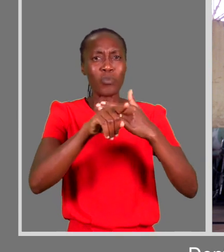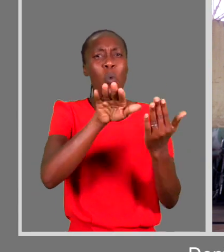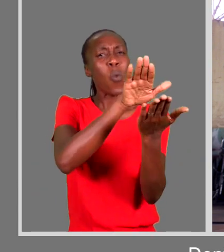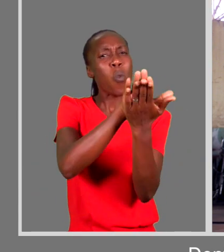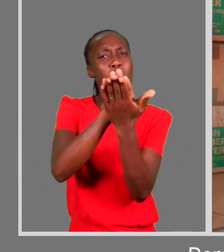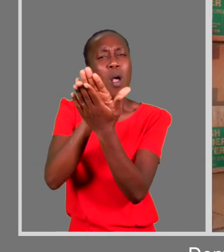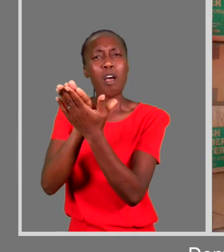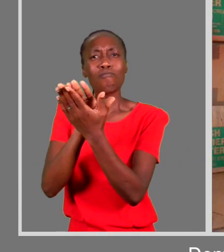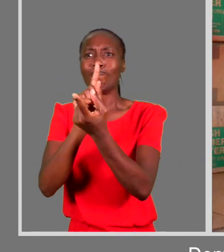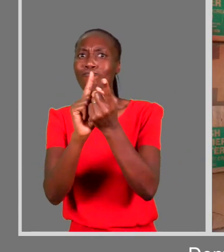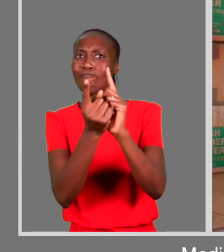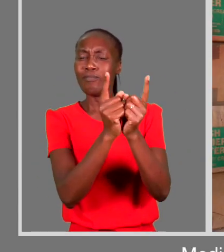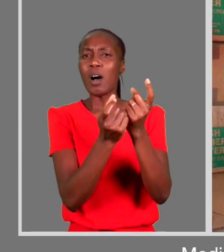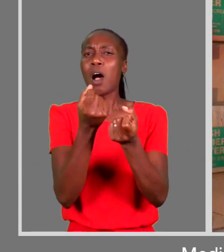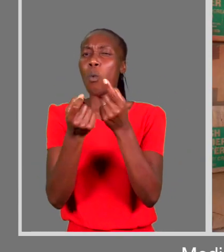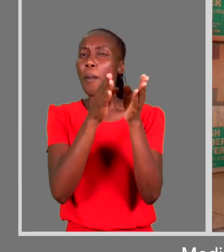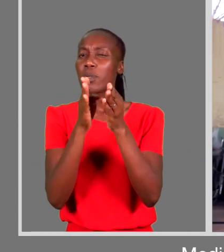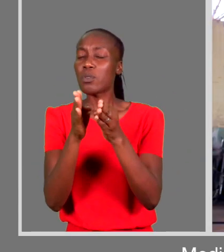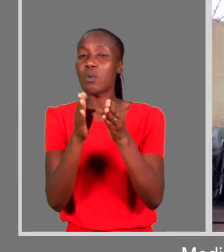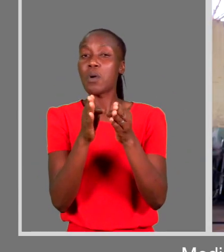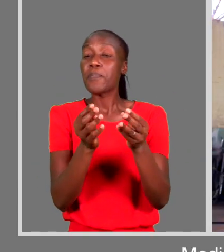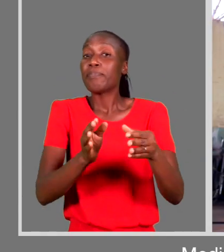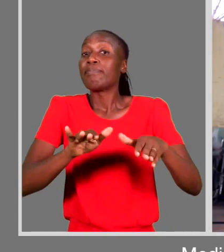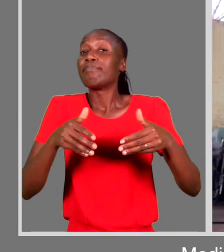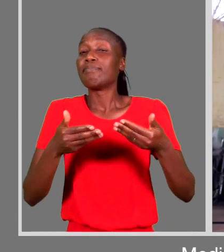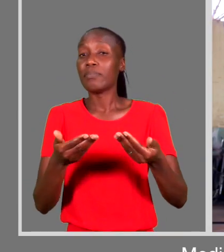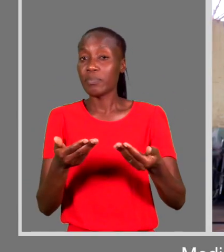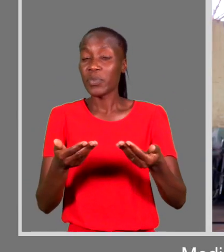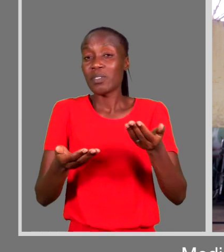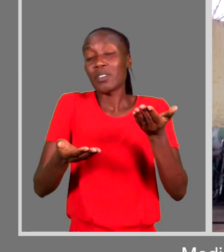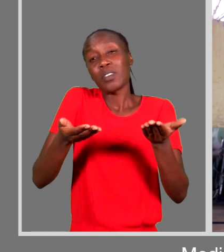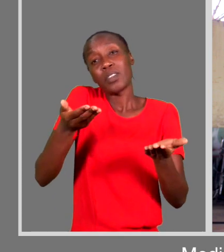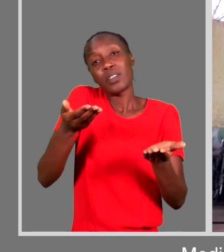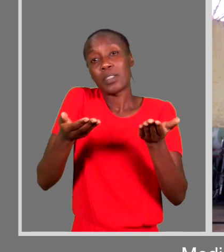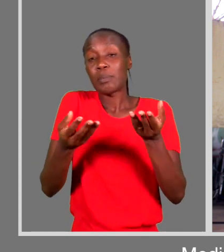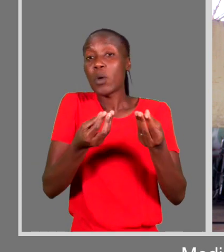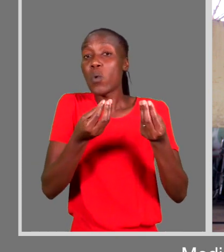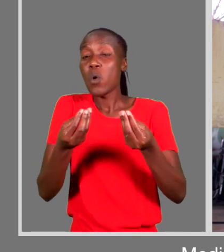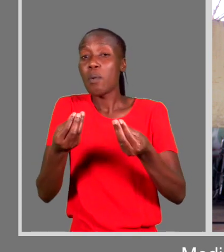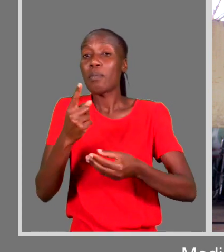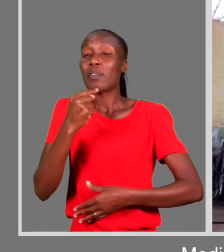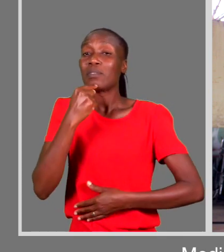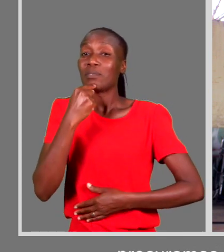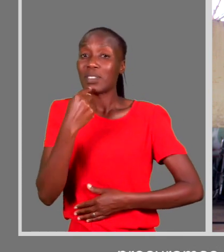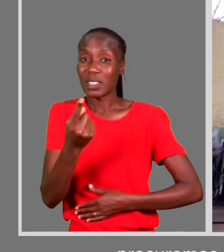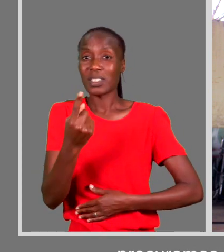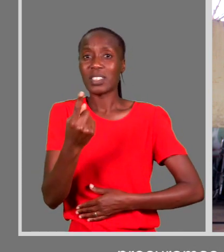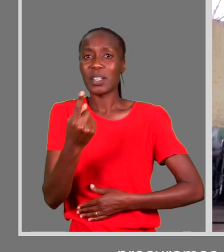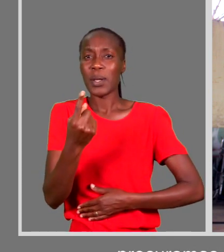algumas pessoas mediante aquilo que é o pedido